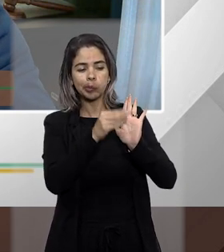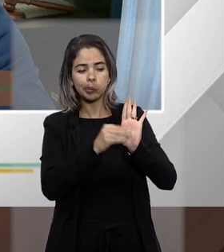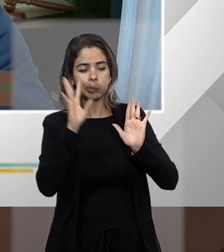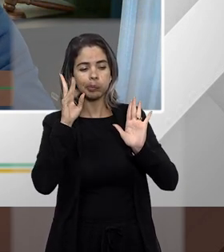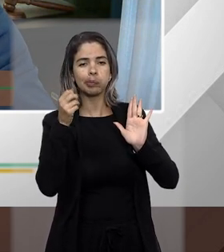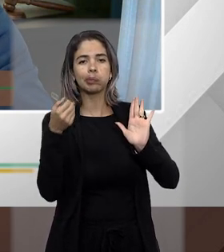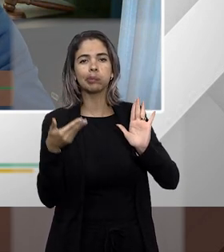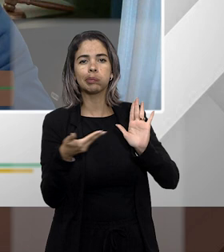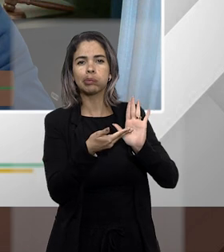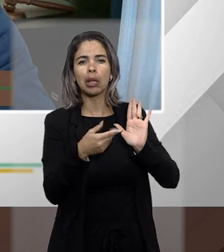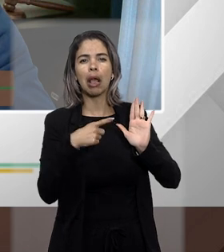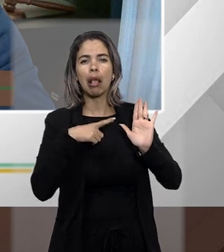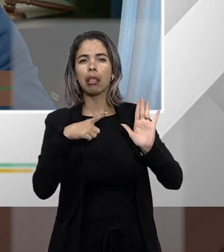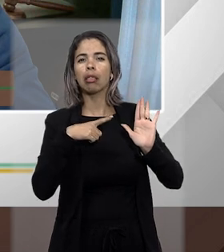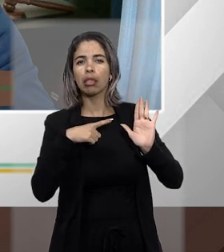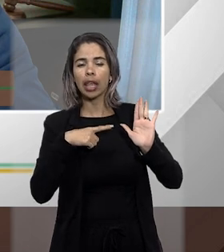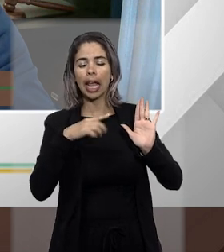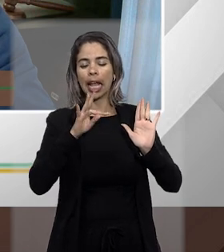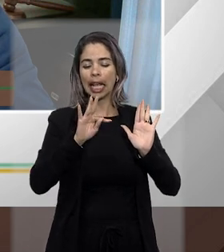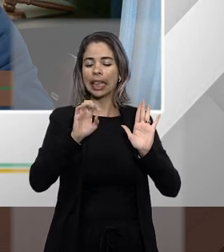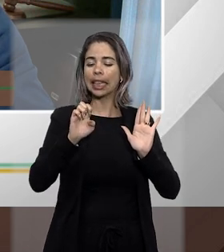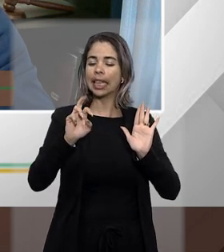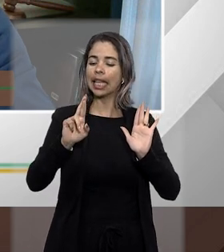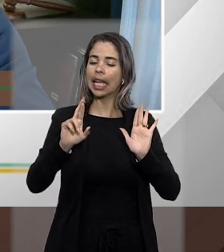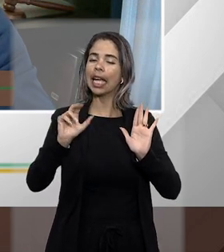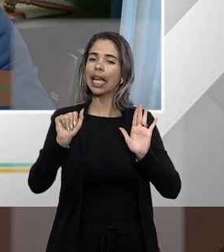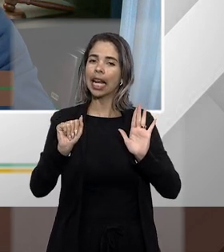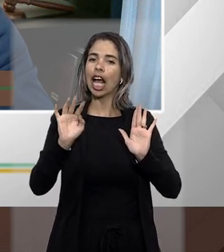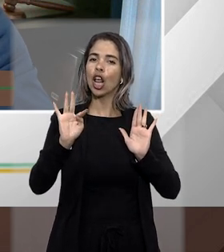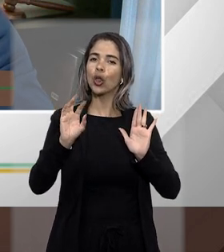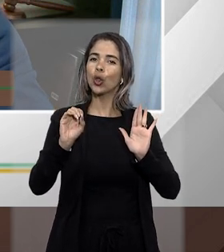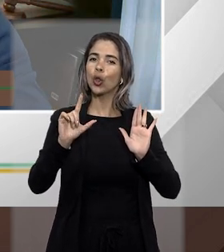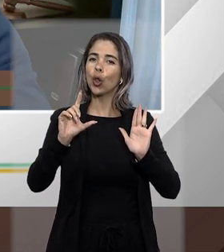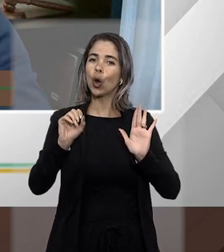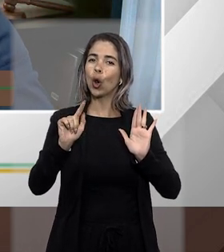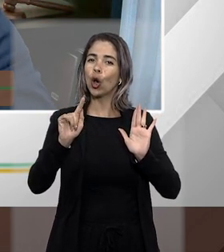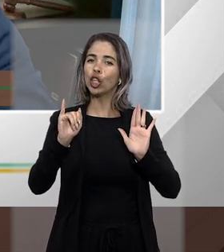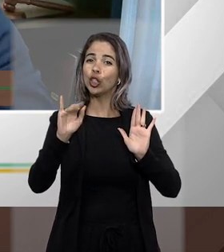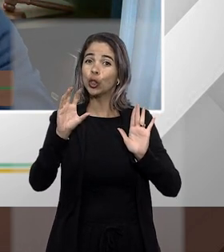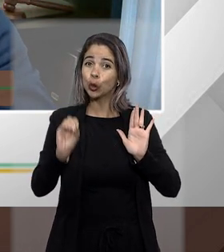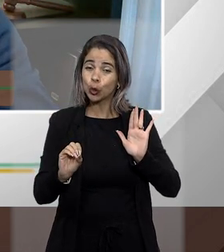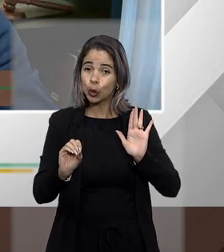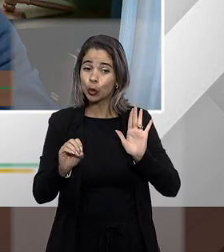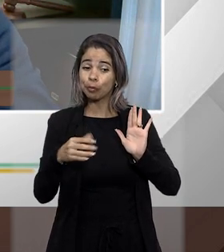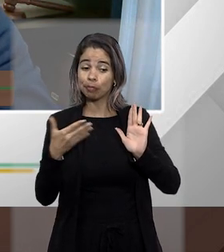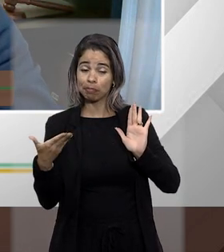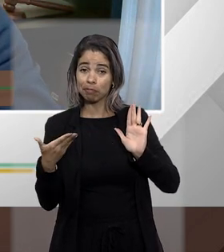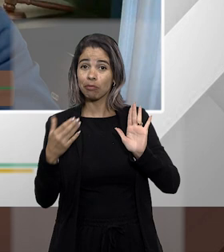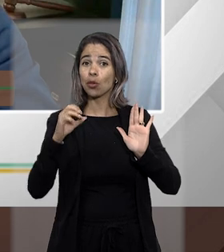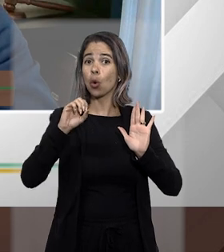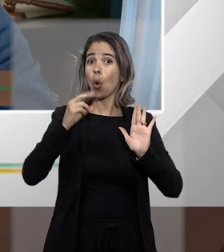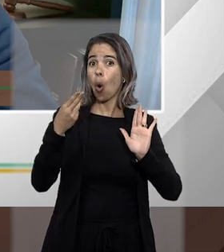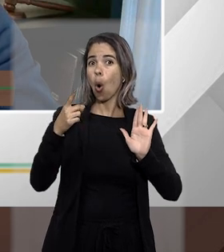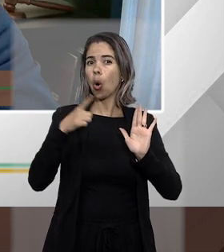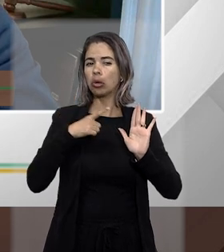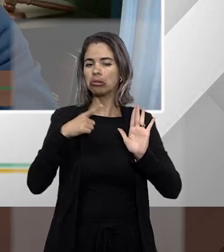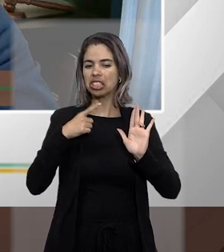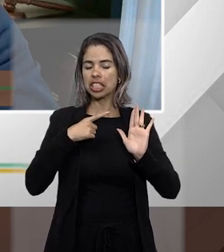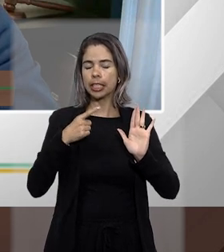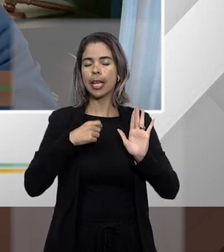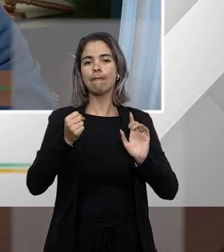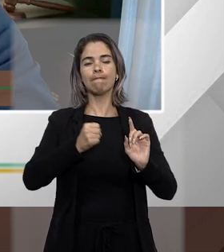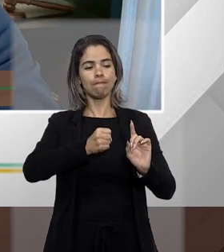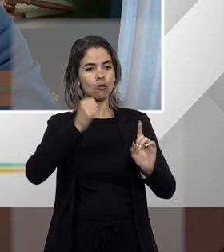teratológico como diz o STJ ou que seja diante de uma flagrante ilegalidade isso foi uma